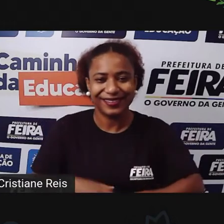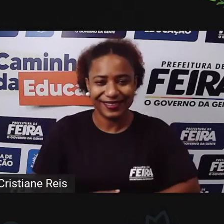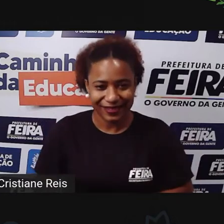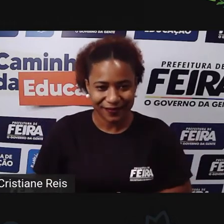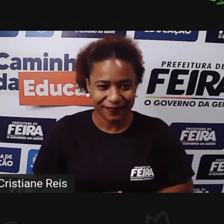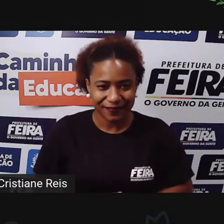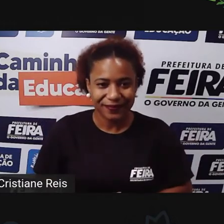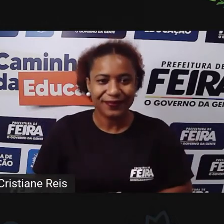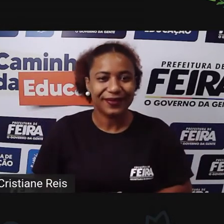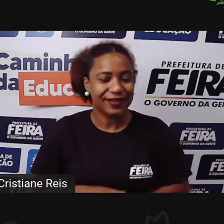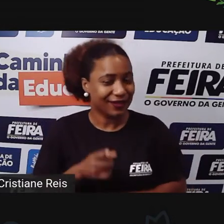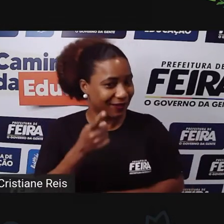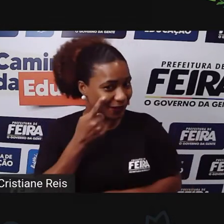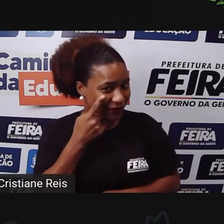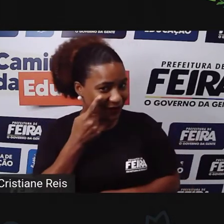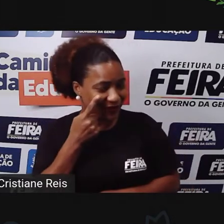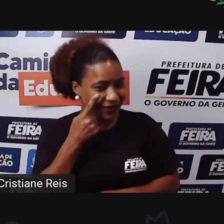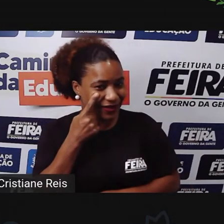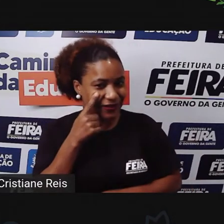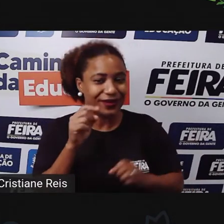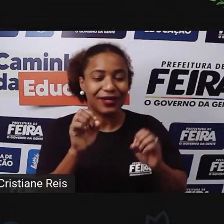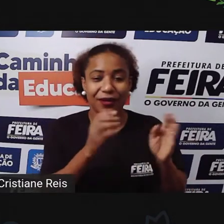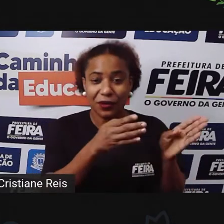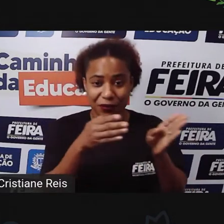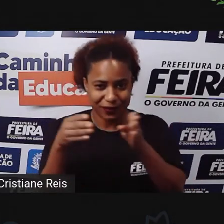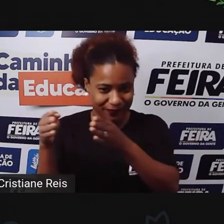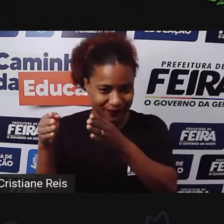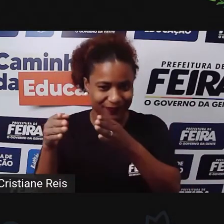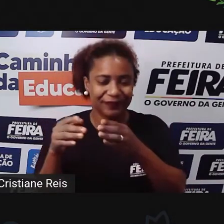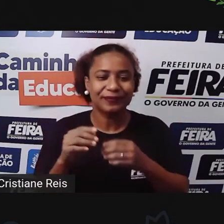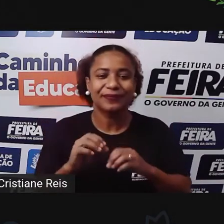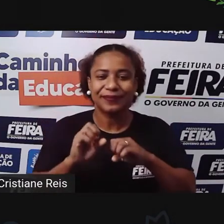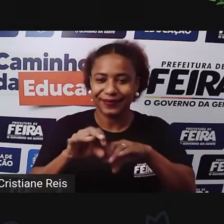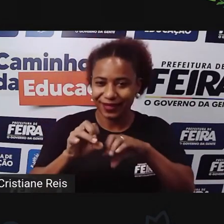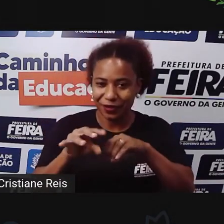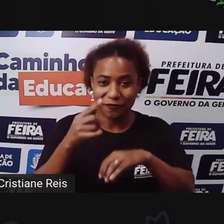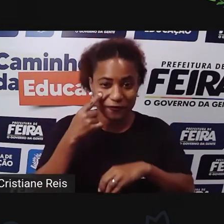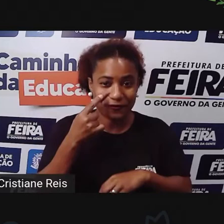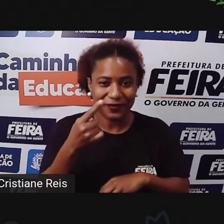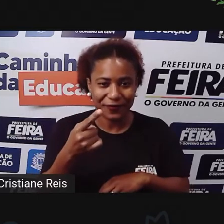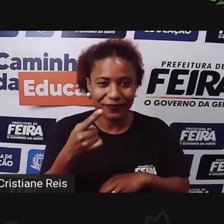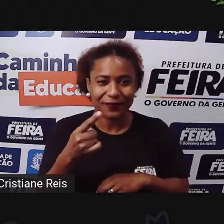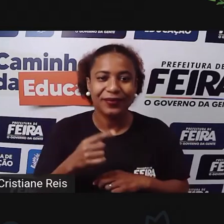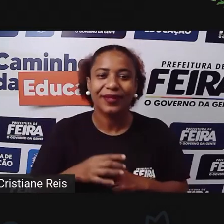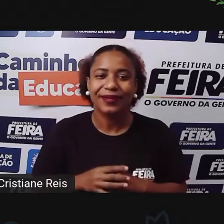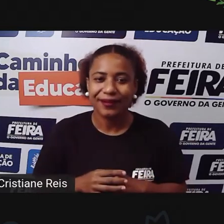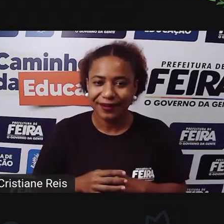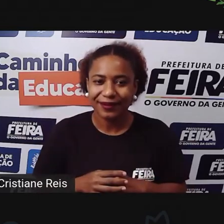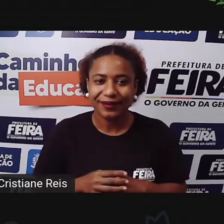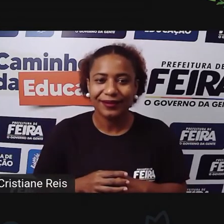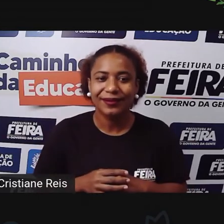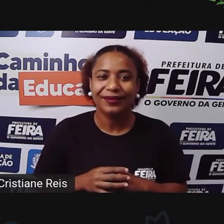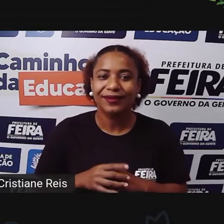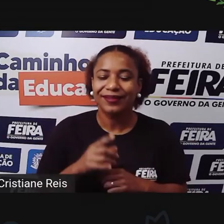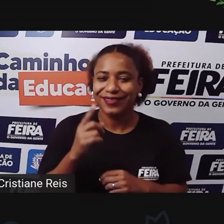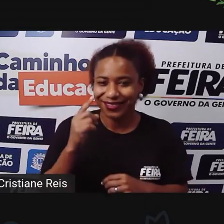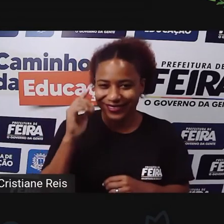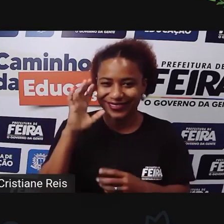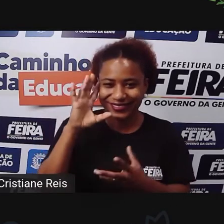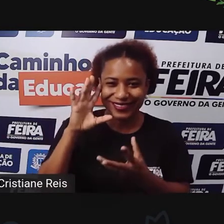voltar lá Para o slide Da nossa aula Para a gente continuar conversando Então vocês conseguiram entender Por que foi Que a Pró escolheu Essa